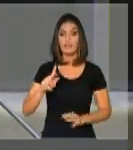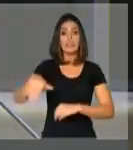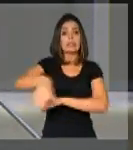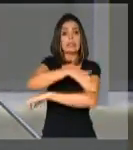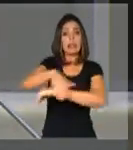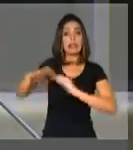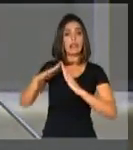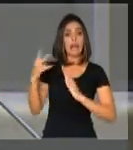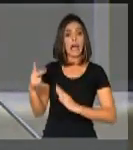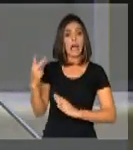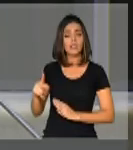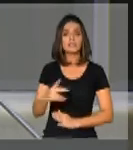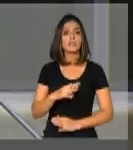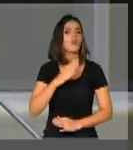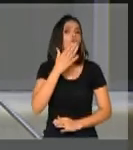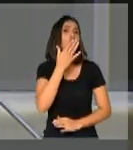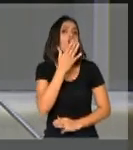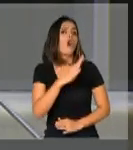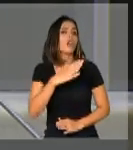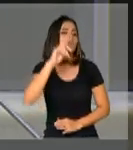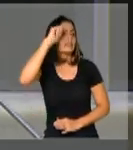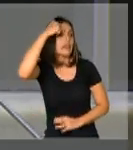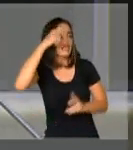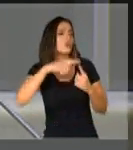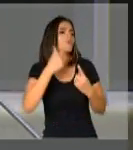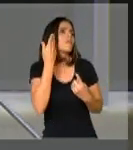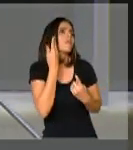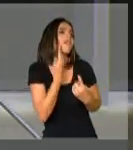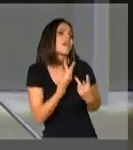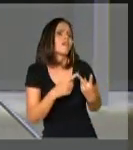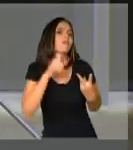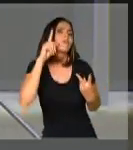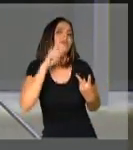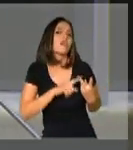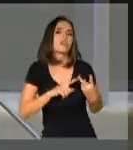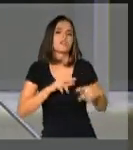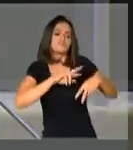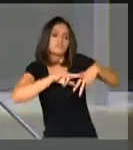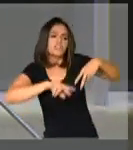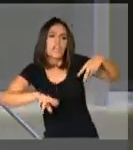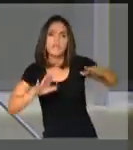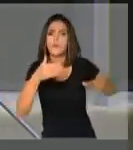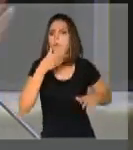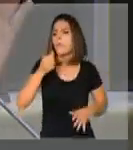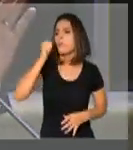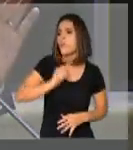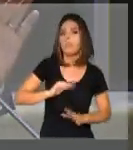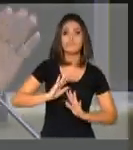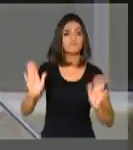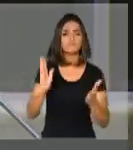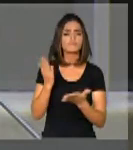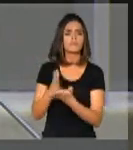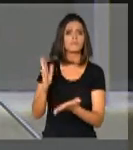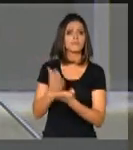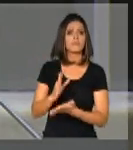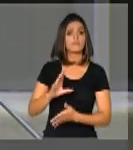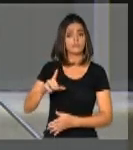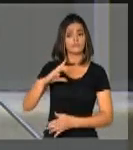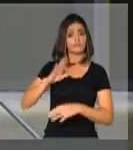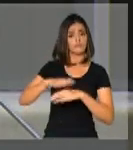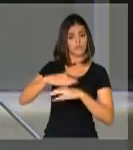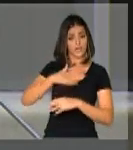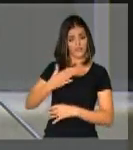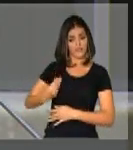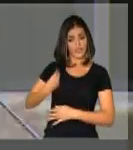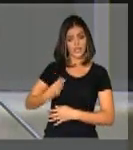moradia, da cor de sua pele, do seu sexo, pudesse escolher o futuro que quisesse para si.